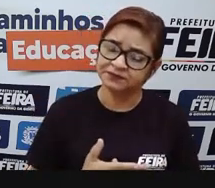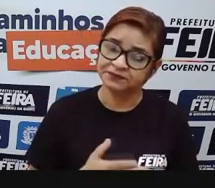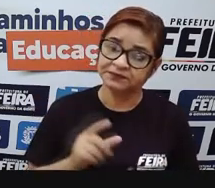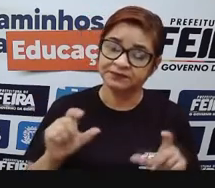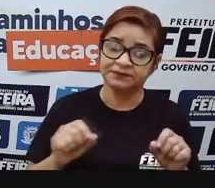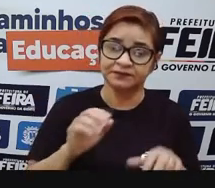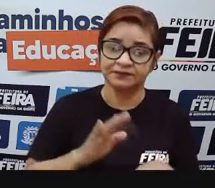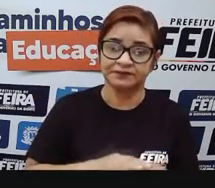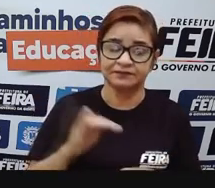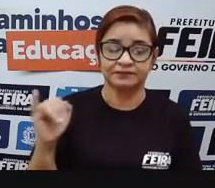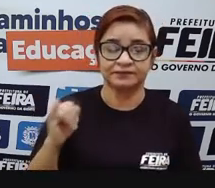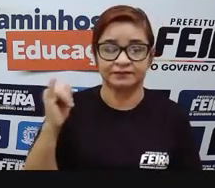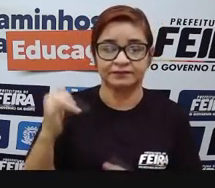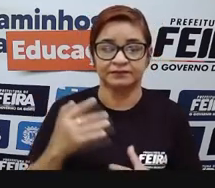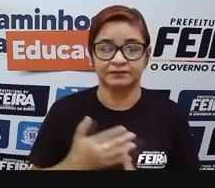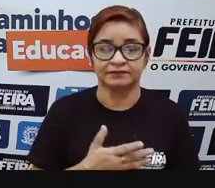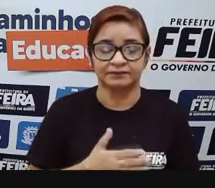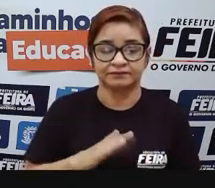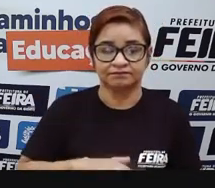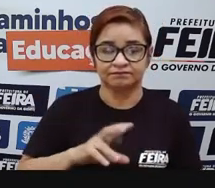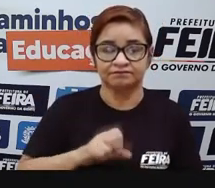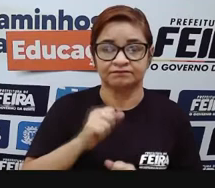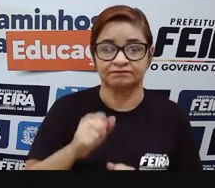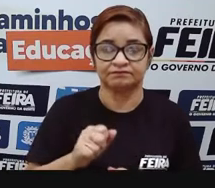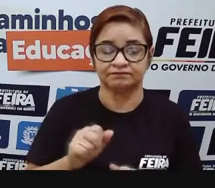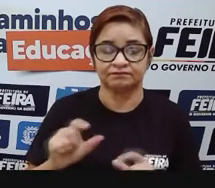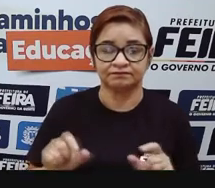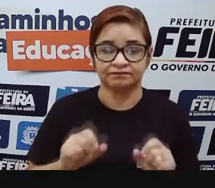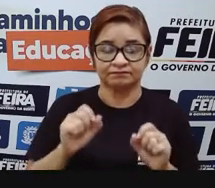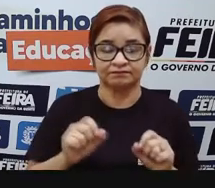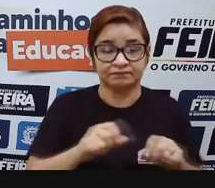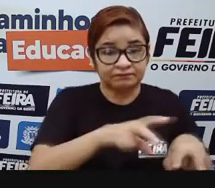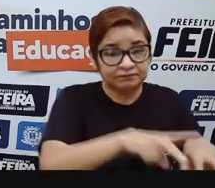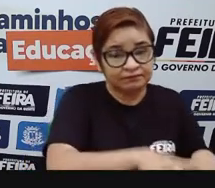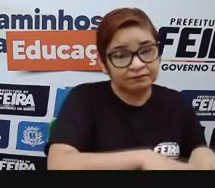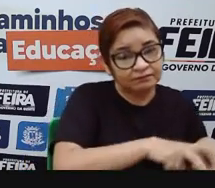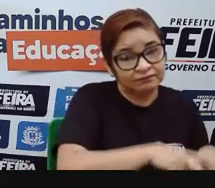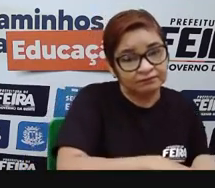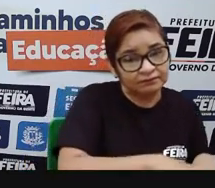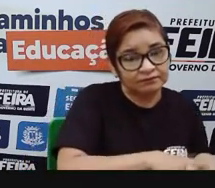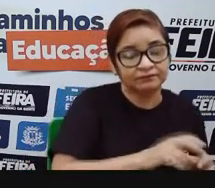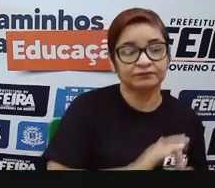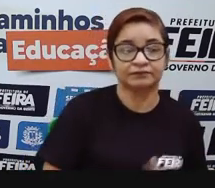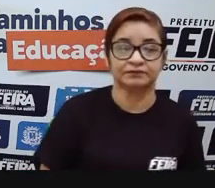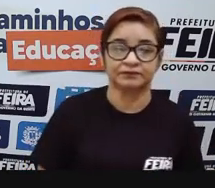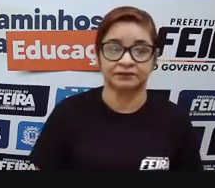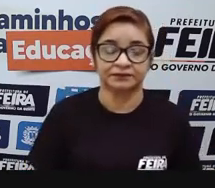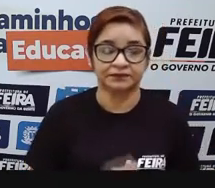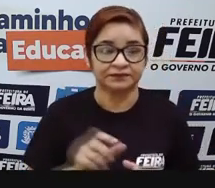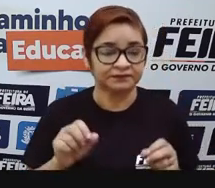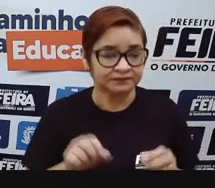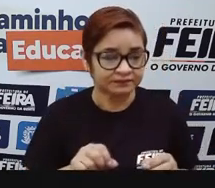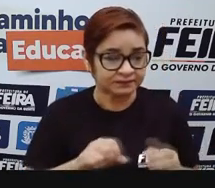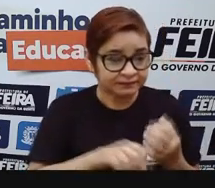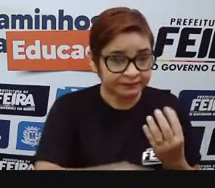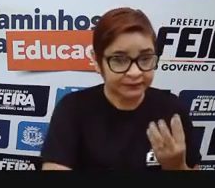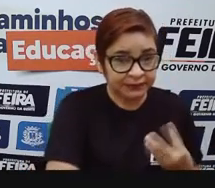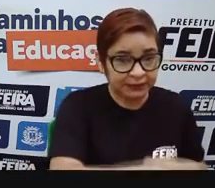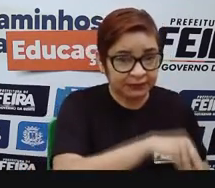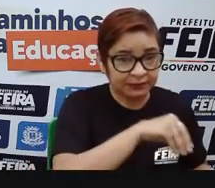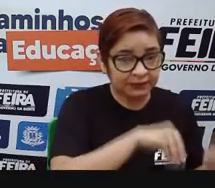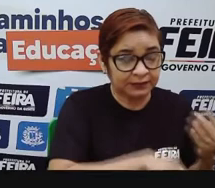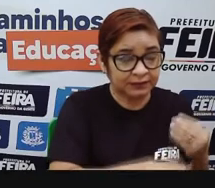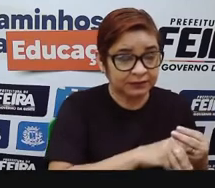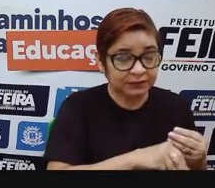Santana, né? Nós temos mais forte, é a agricultura, é a mineração, é a